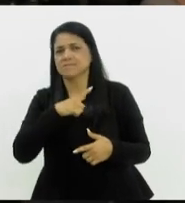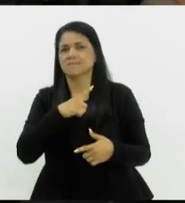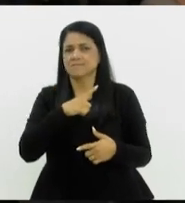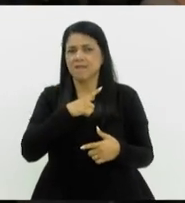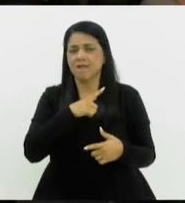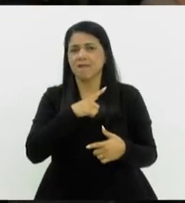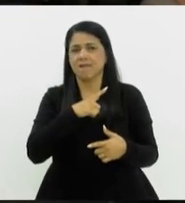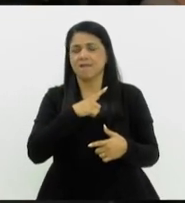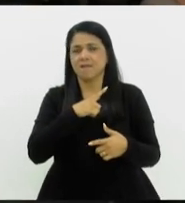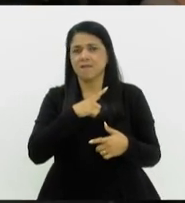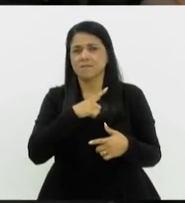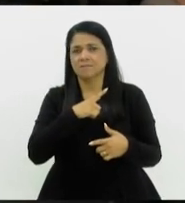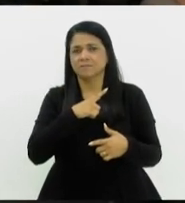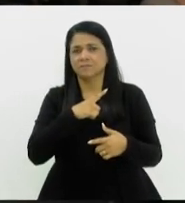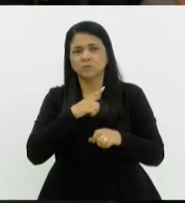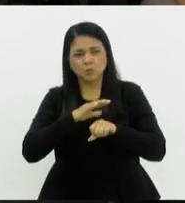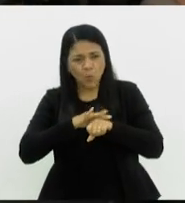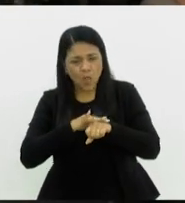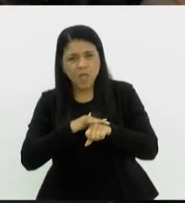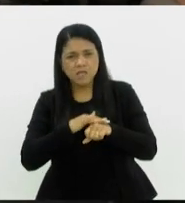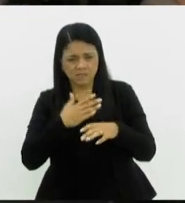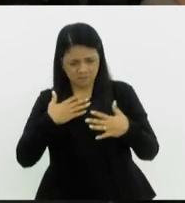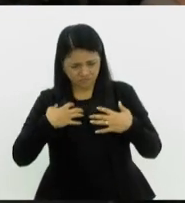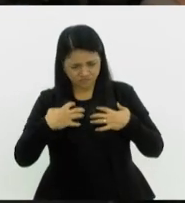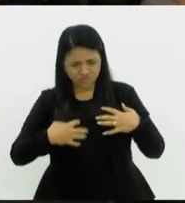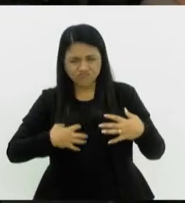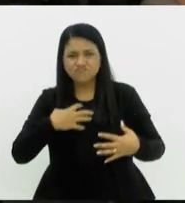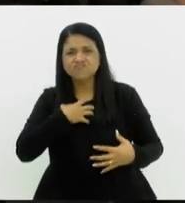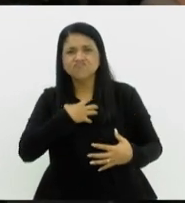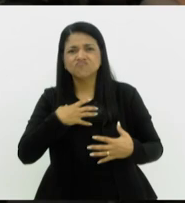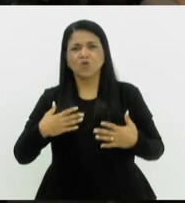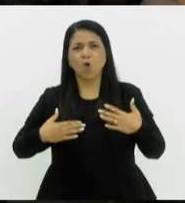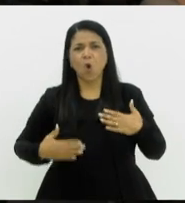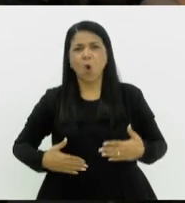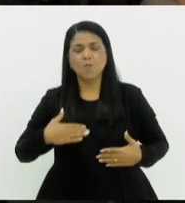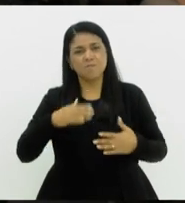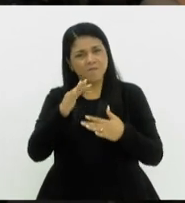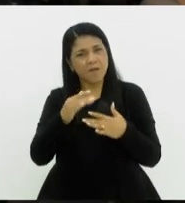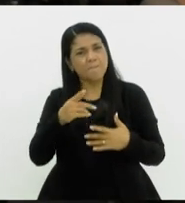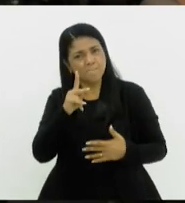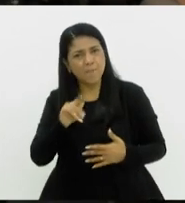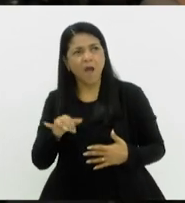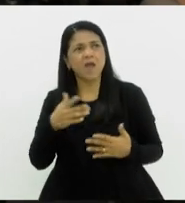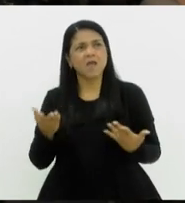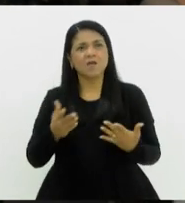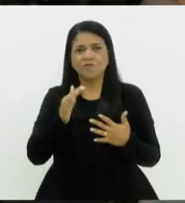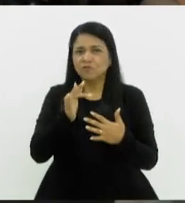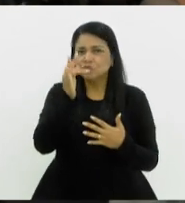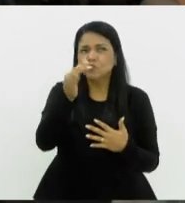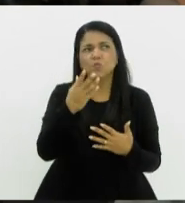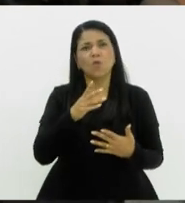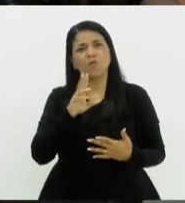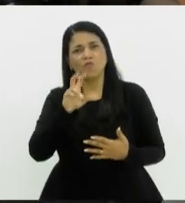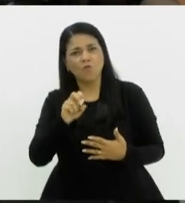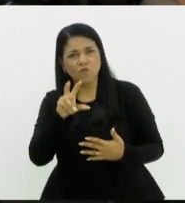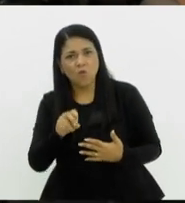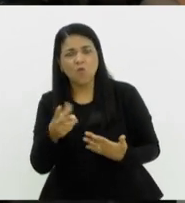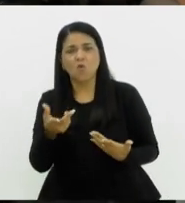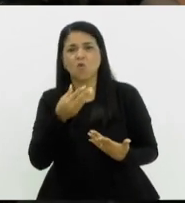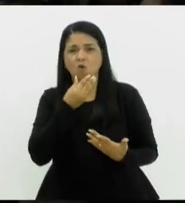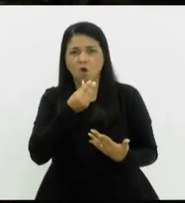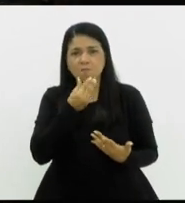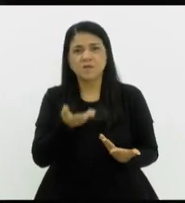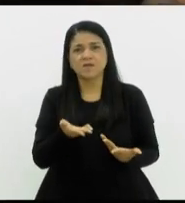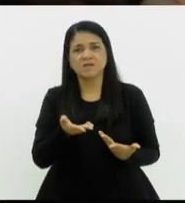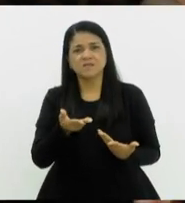Porque nós somos pais, nós ali na frente vamos virar avô. E, portanto, os nossos entes queridos,